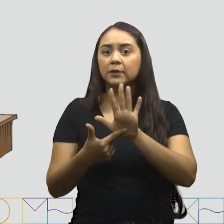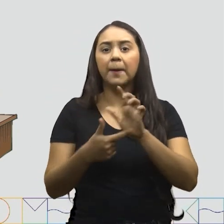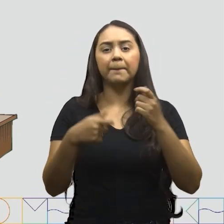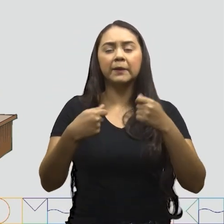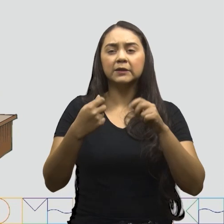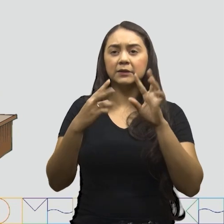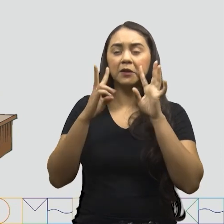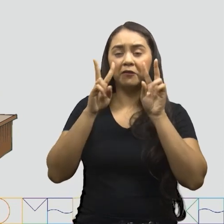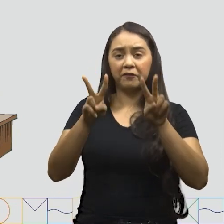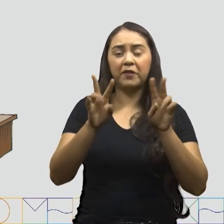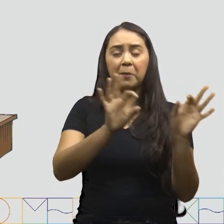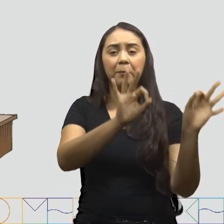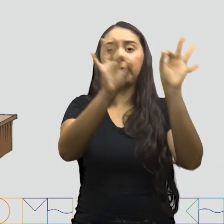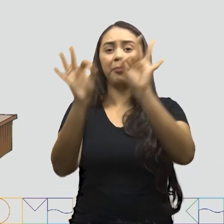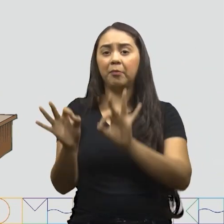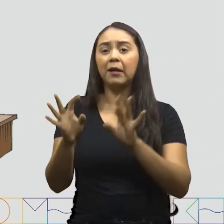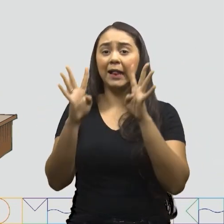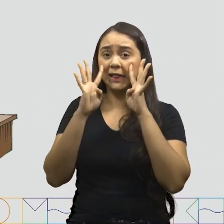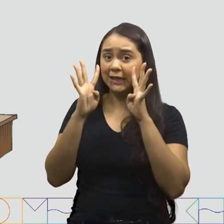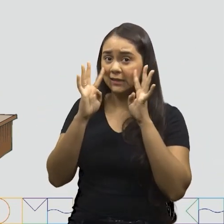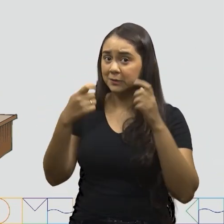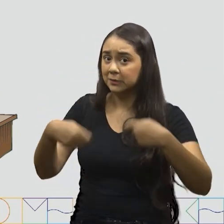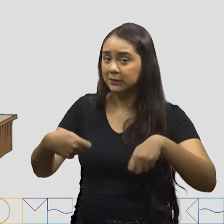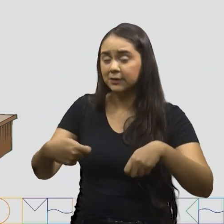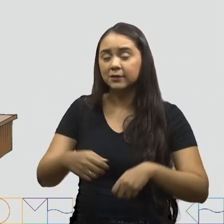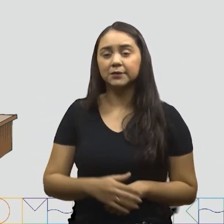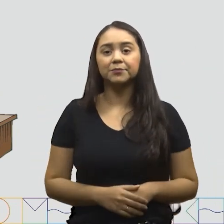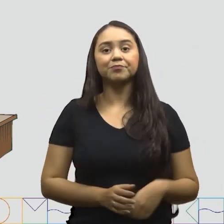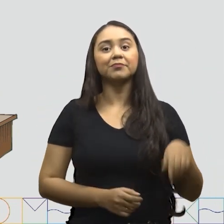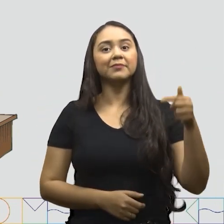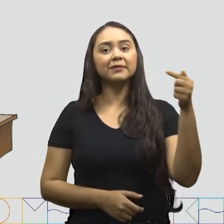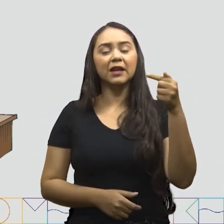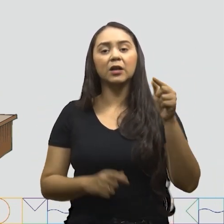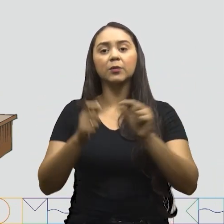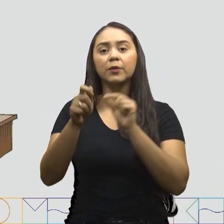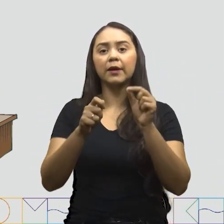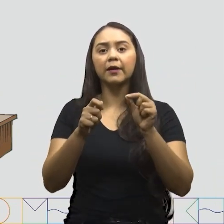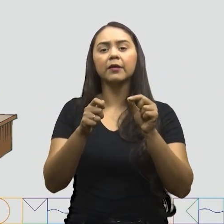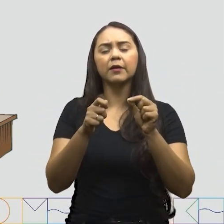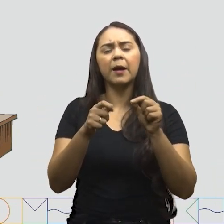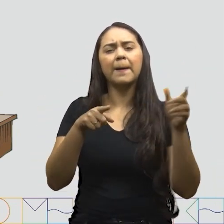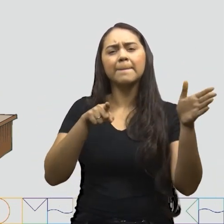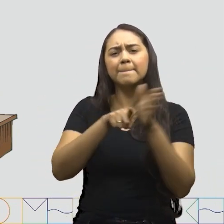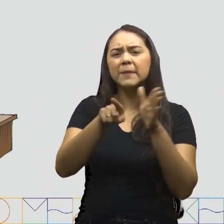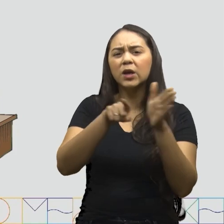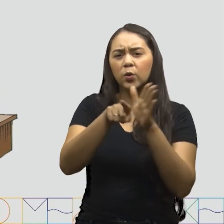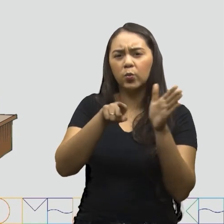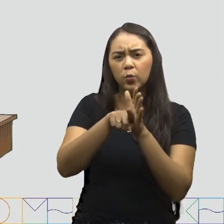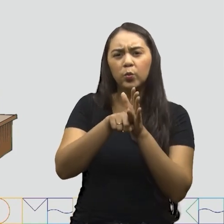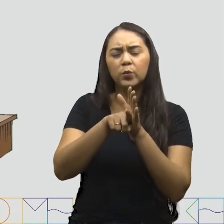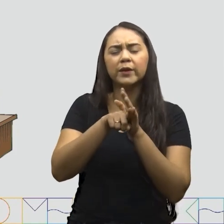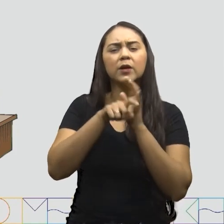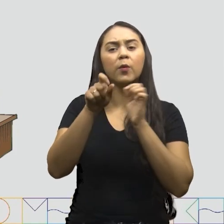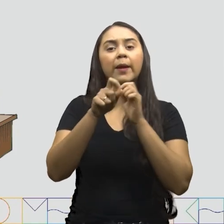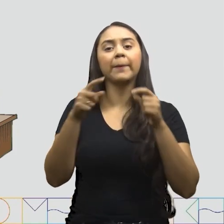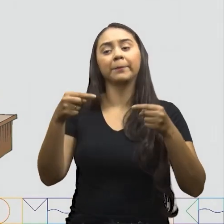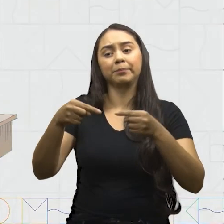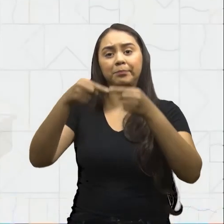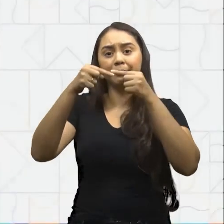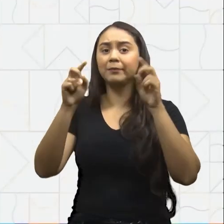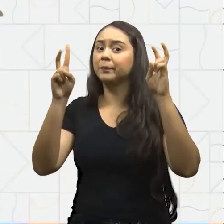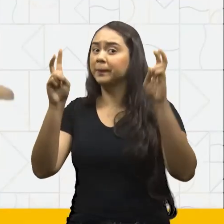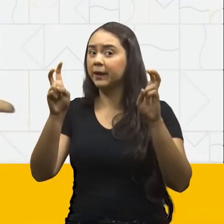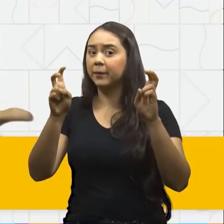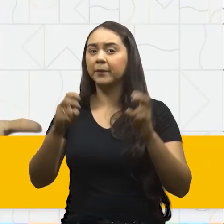de forma atenta Sétimo passo Fazer perguntas que sejam do assunto apresentado